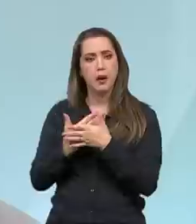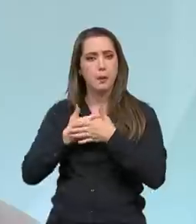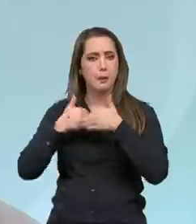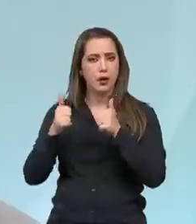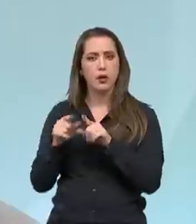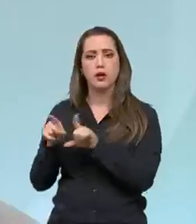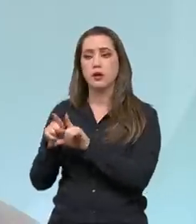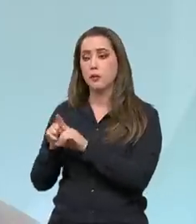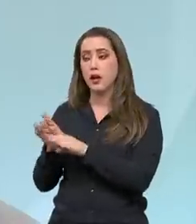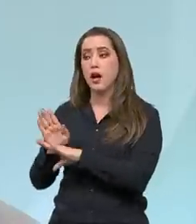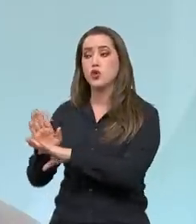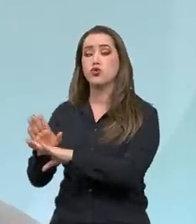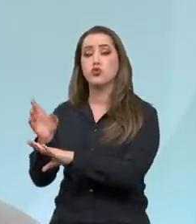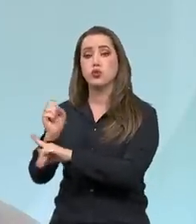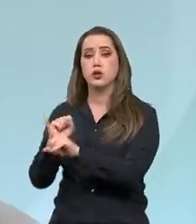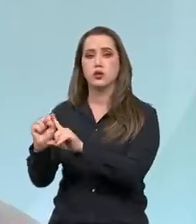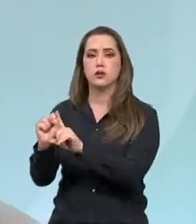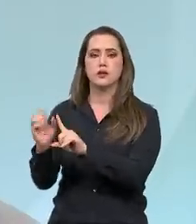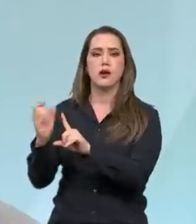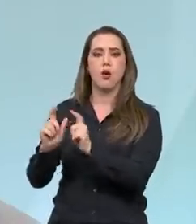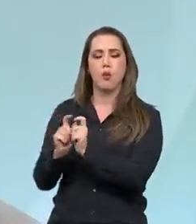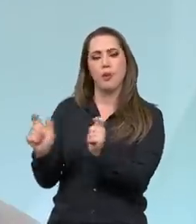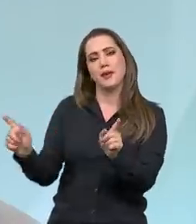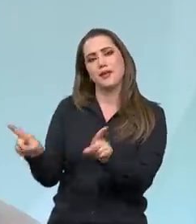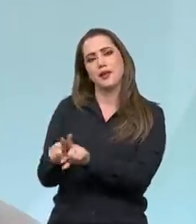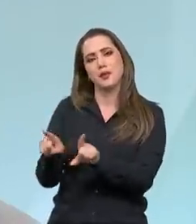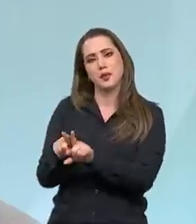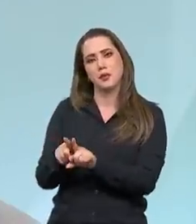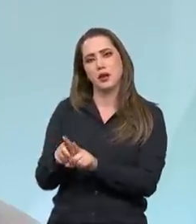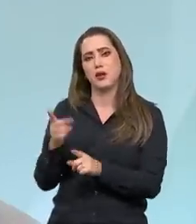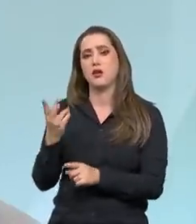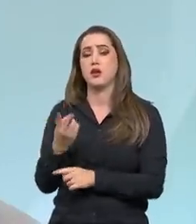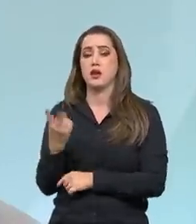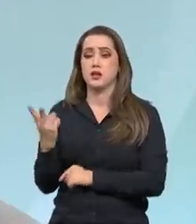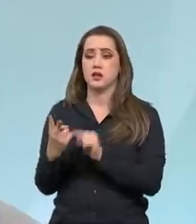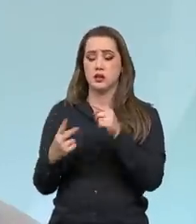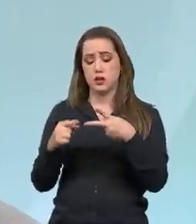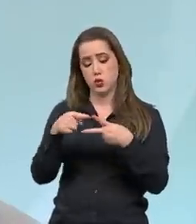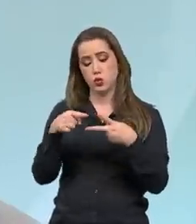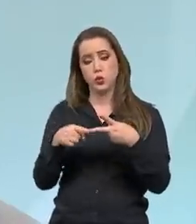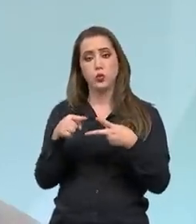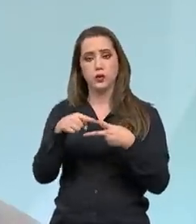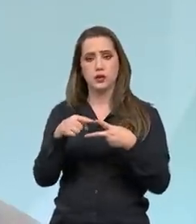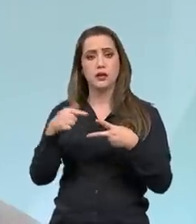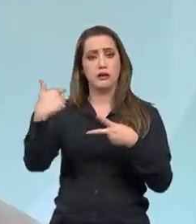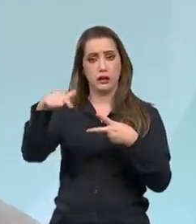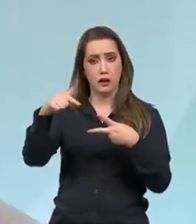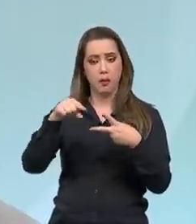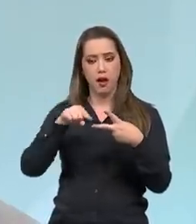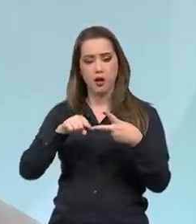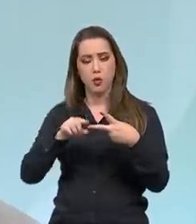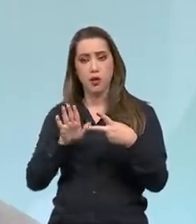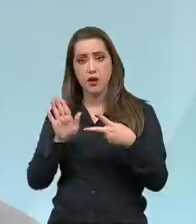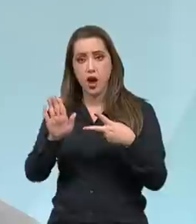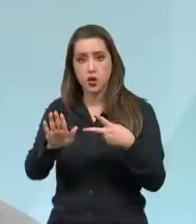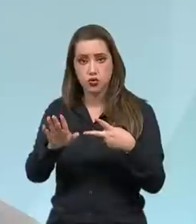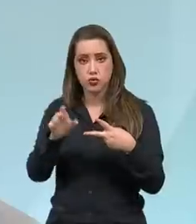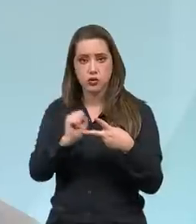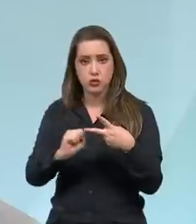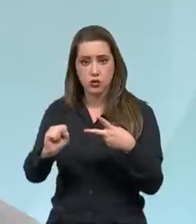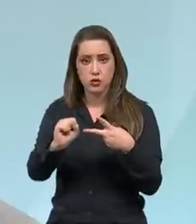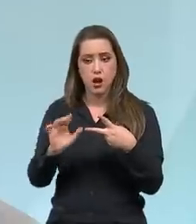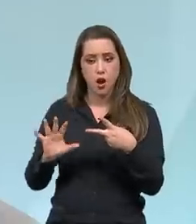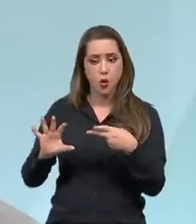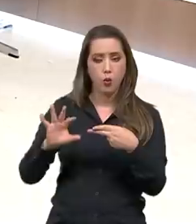e mais gasto social. Mas essas duas coisas, elas caminham juntas. Você não tem a superação da condição social,